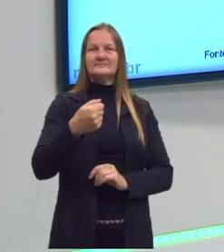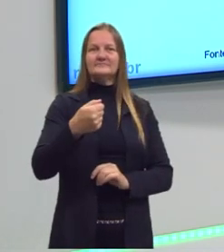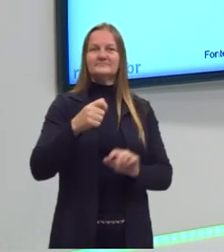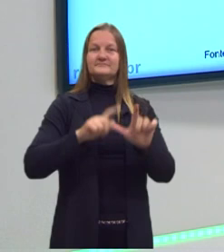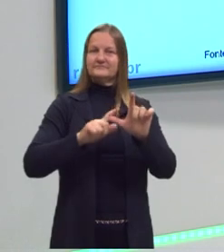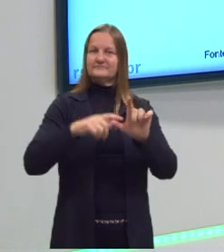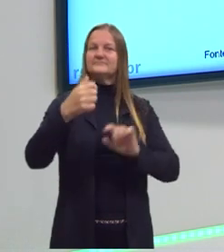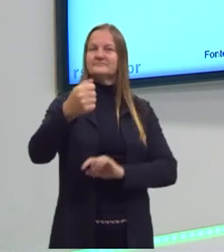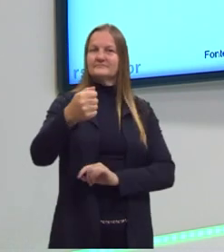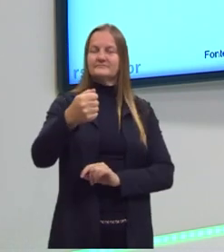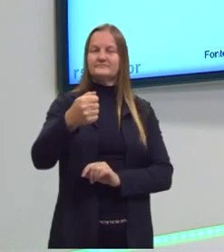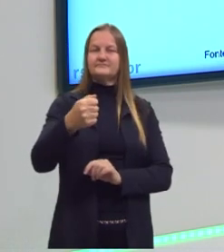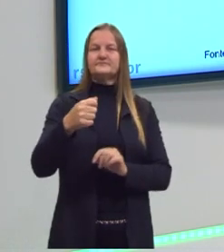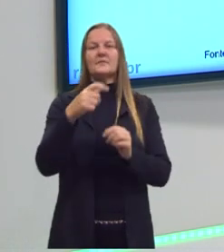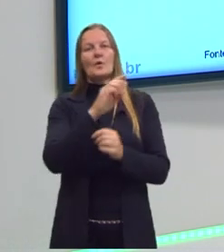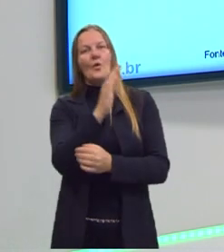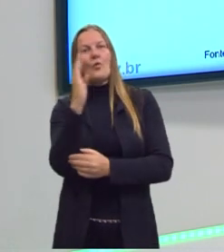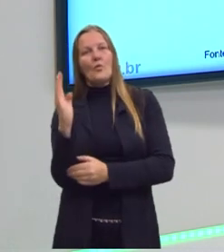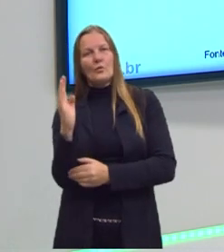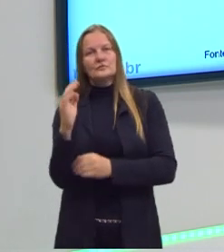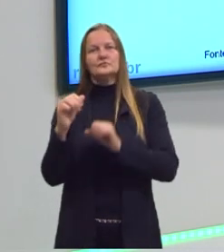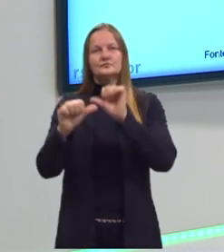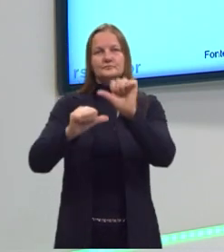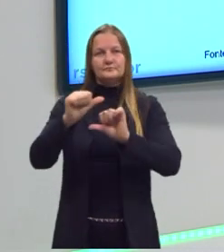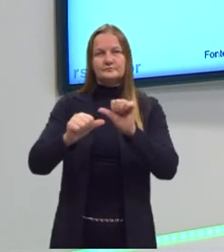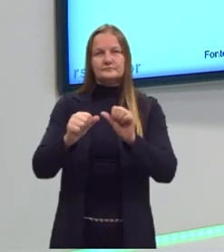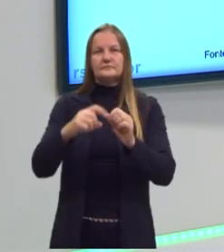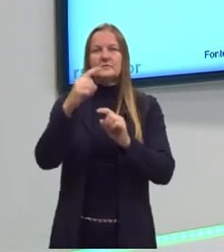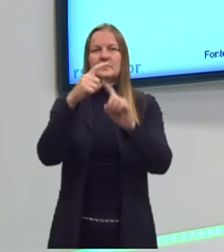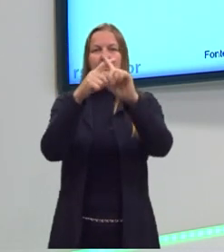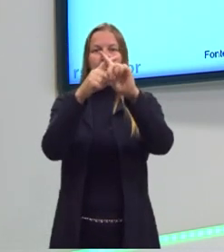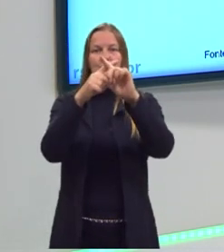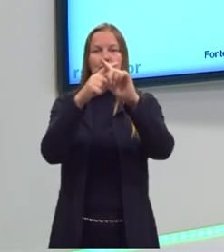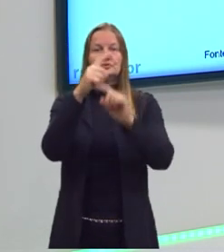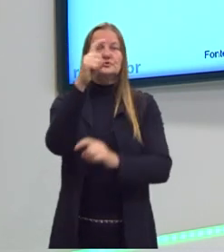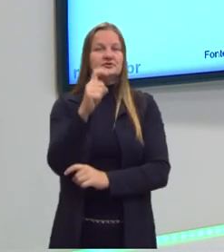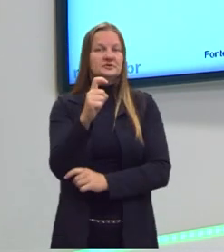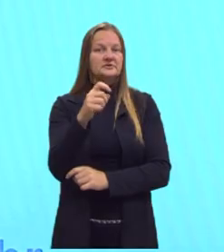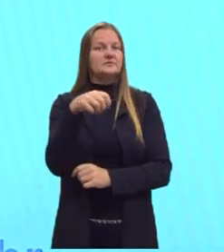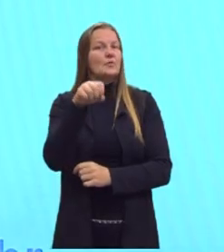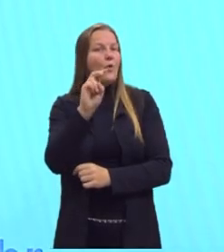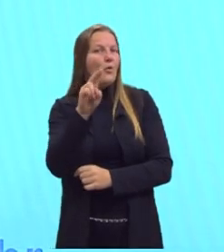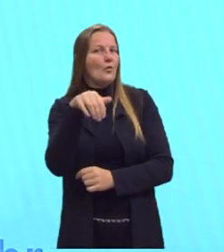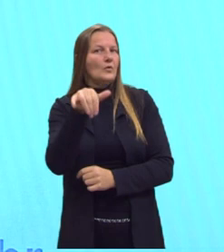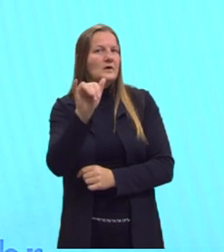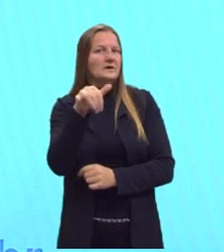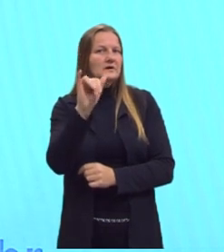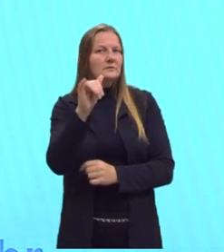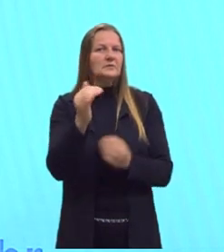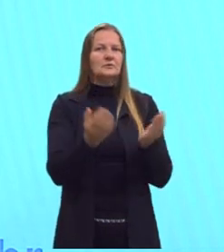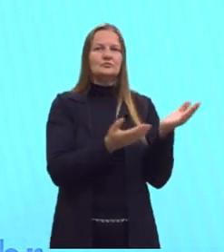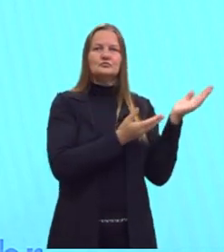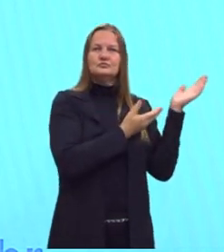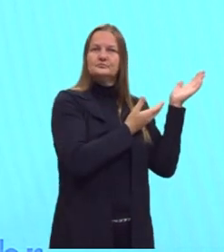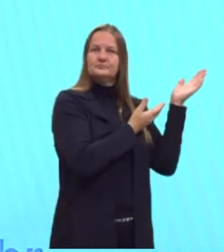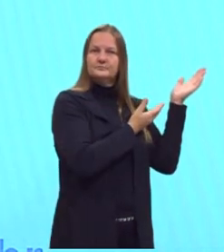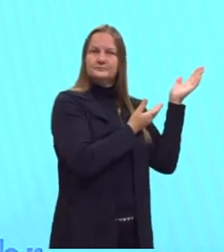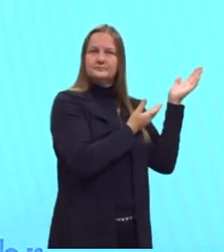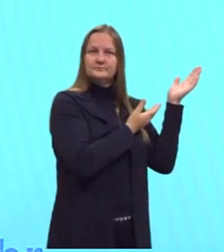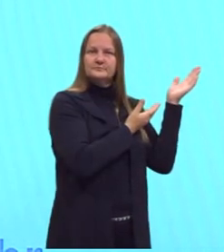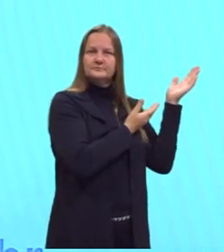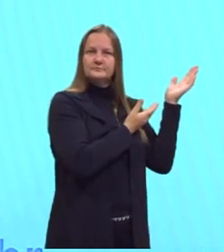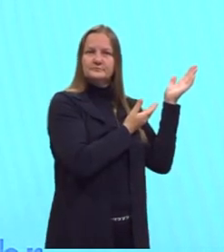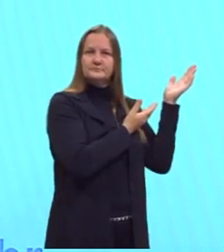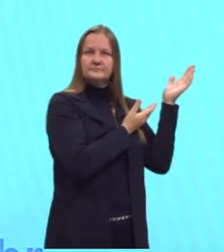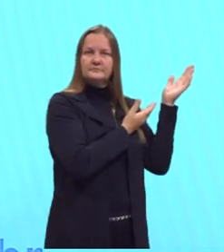substância composta que está simbolizado pelo XY, onde a substância simples vai entrar no